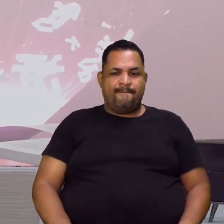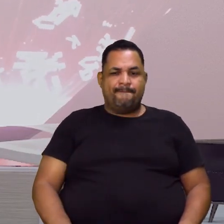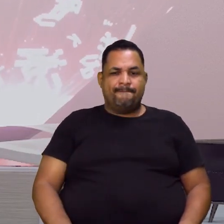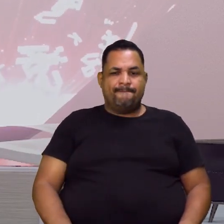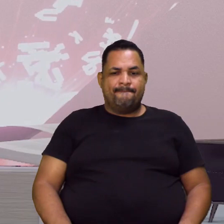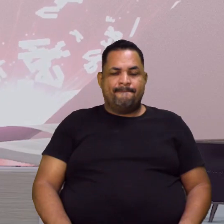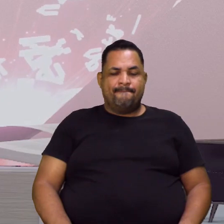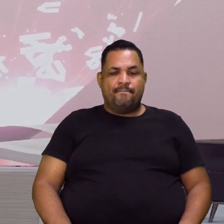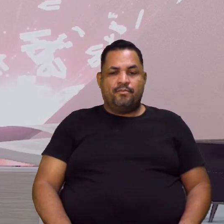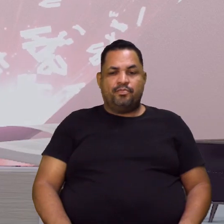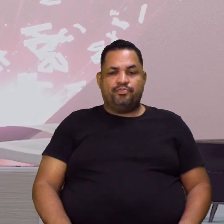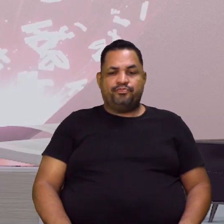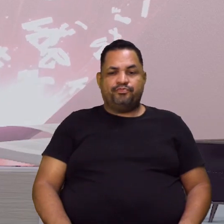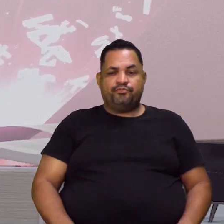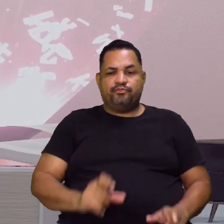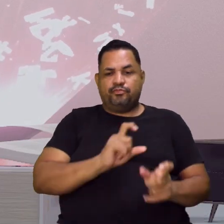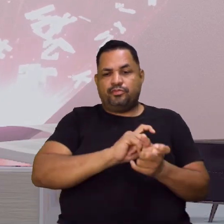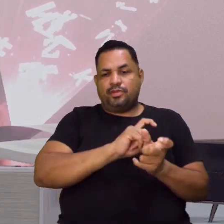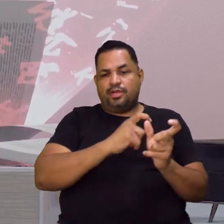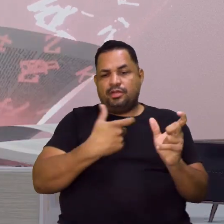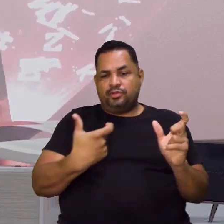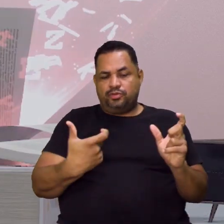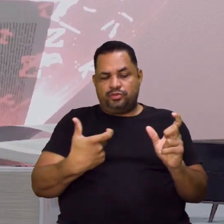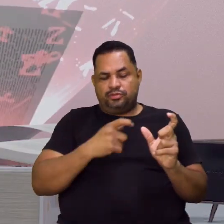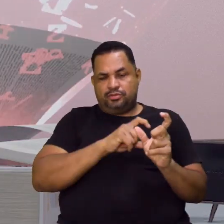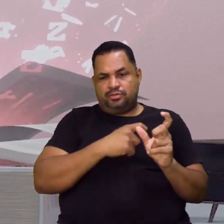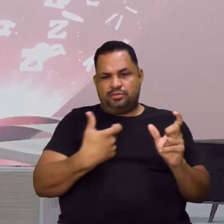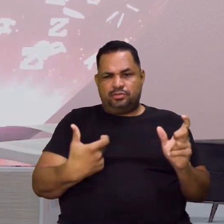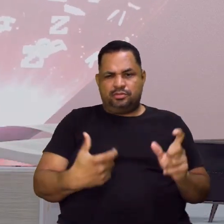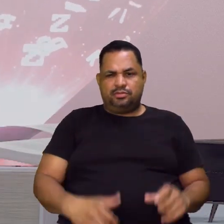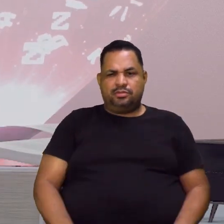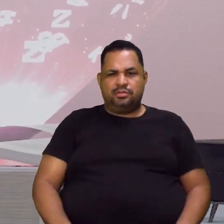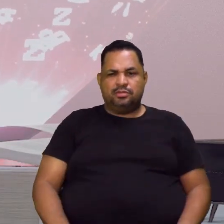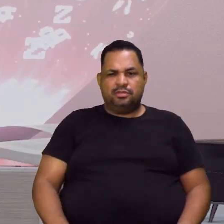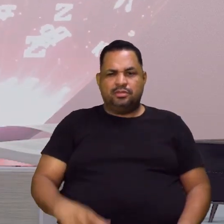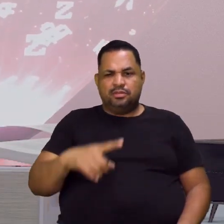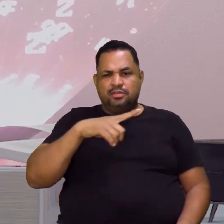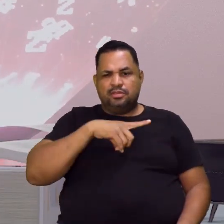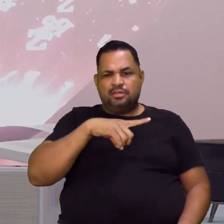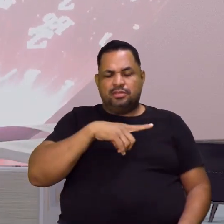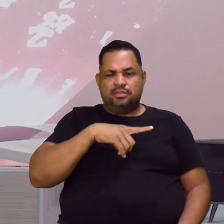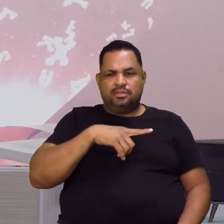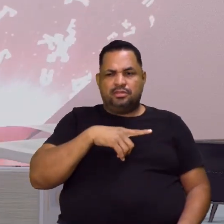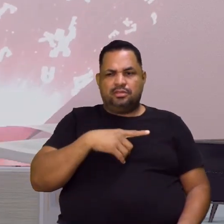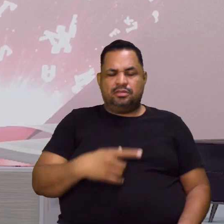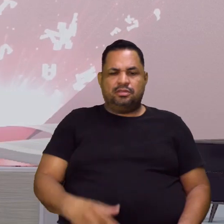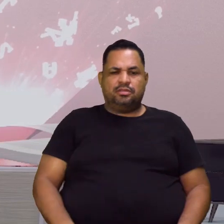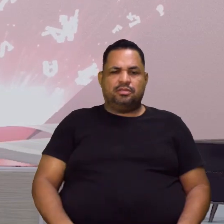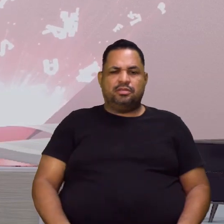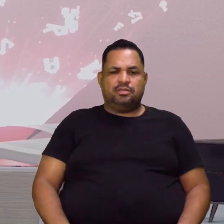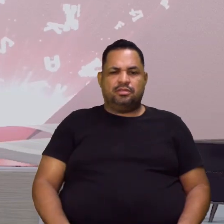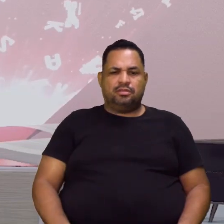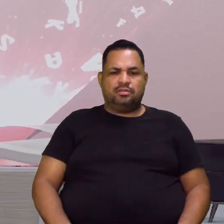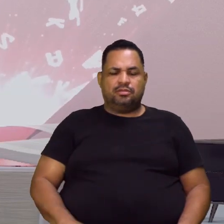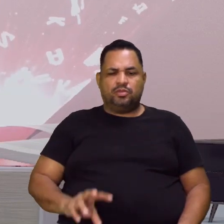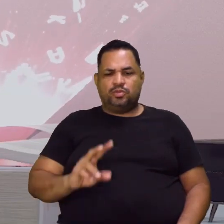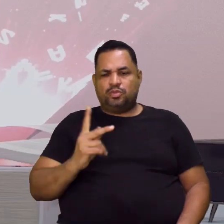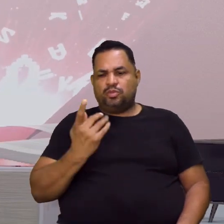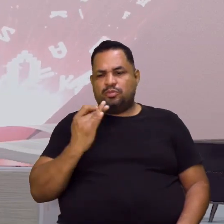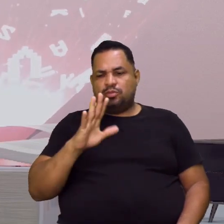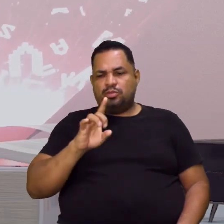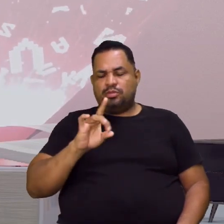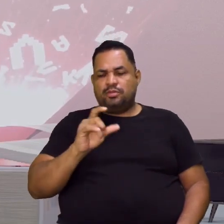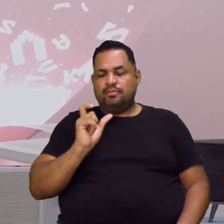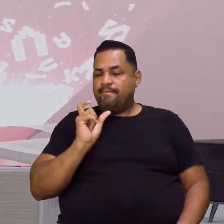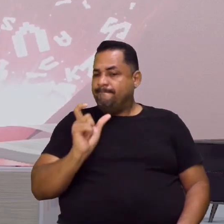Antônimo. Tá certo? É isso aí. E tem também a questão dos homônimos, quando